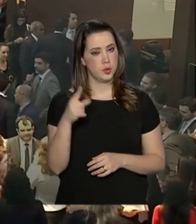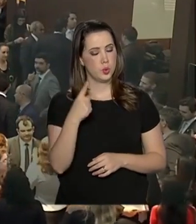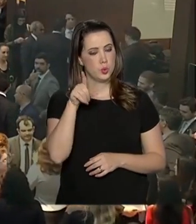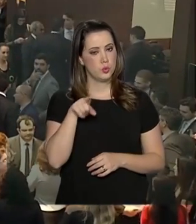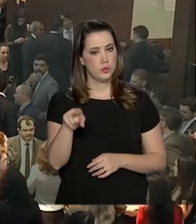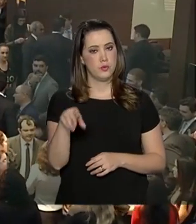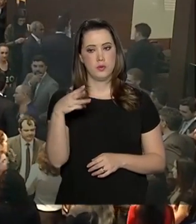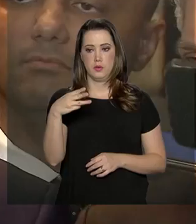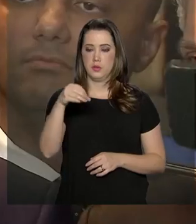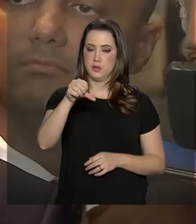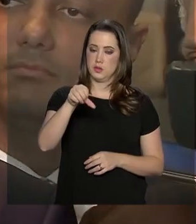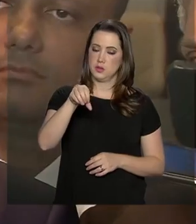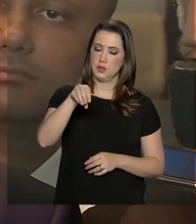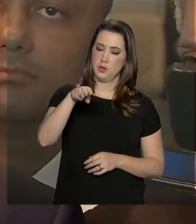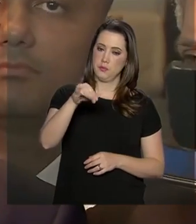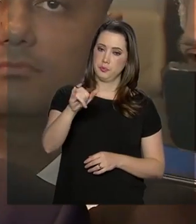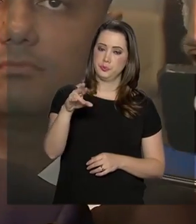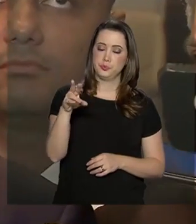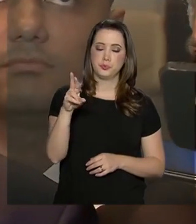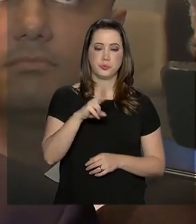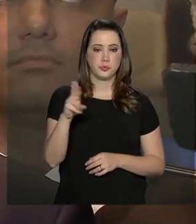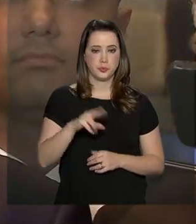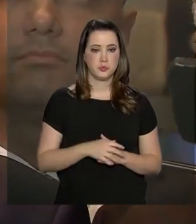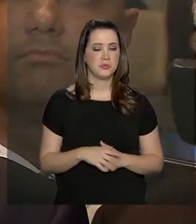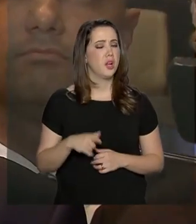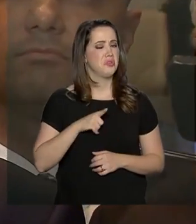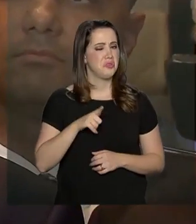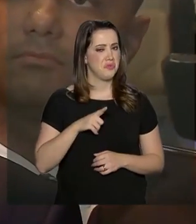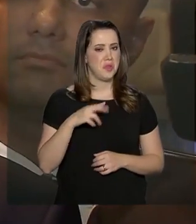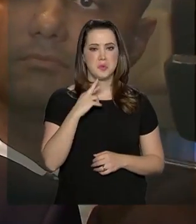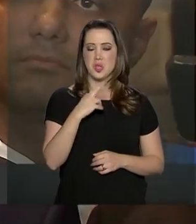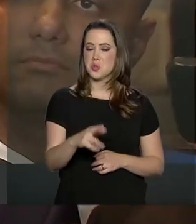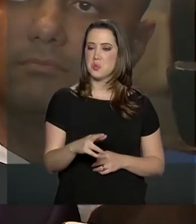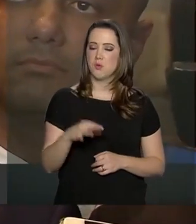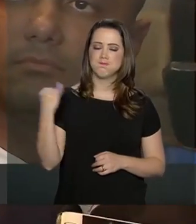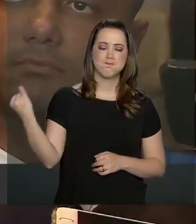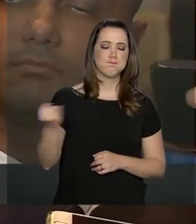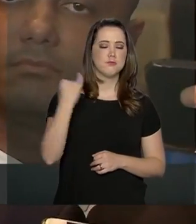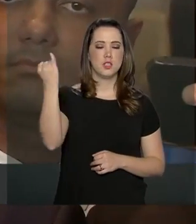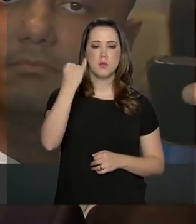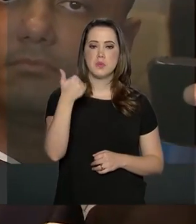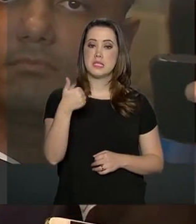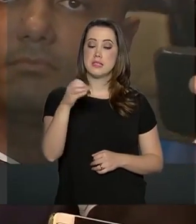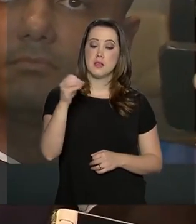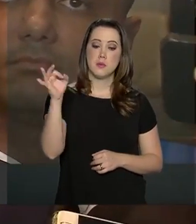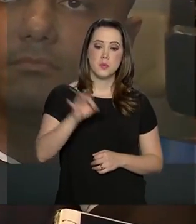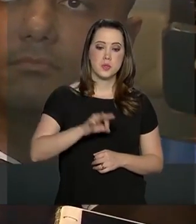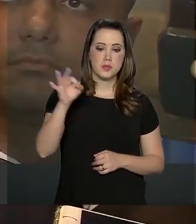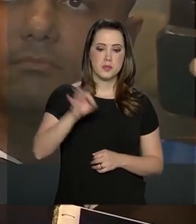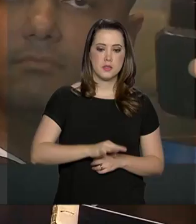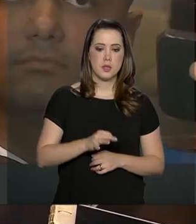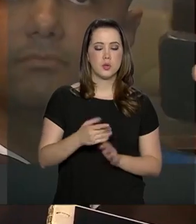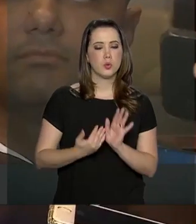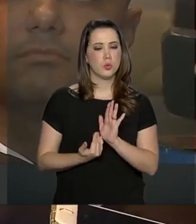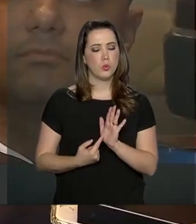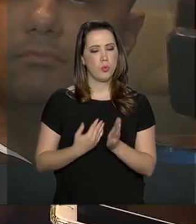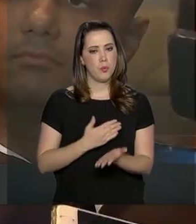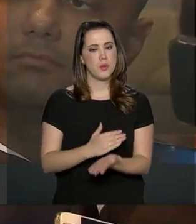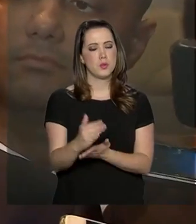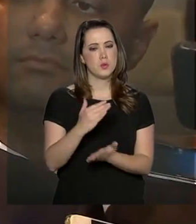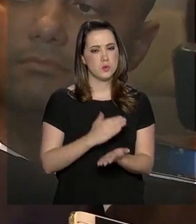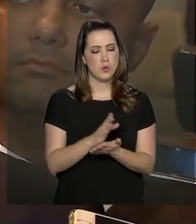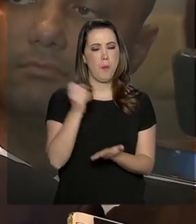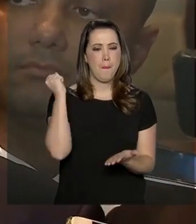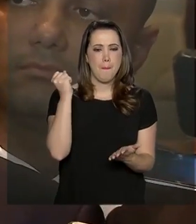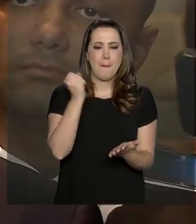bilhões de reais. Tivemos um resultado excepcional, 100% de ajo naquilo que foi estabelecido. É